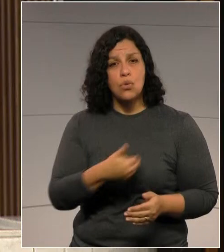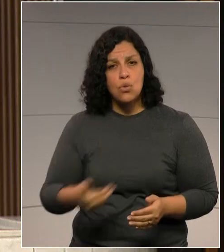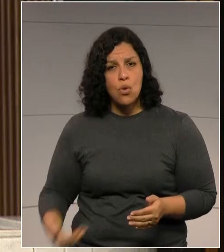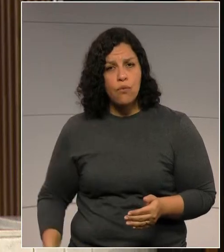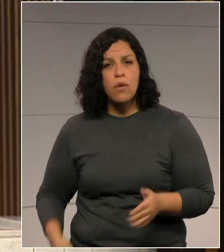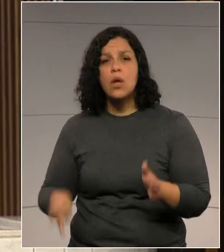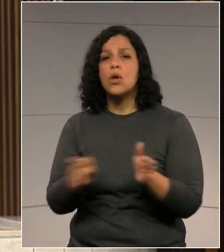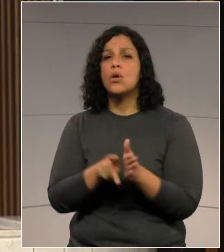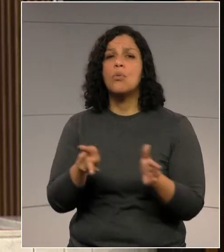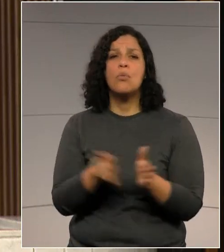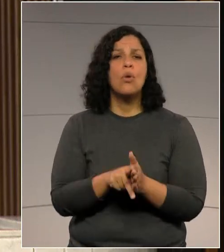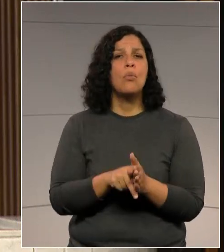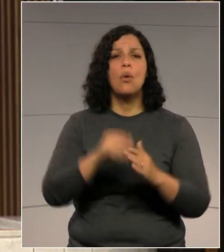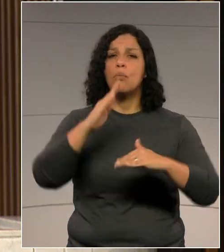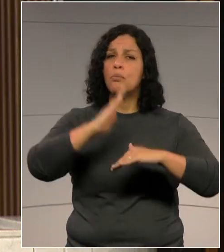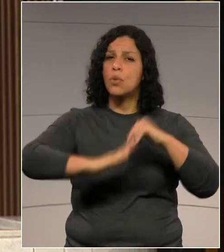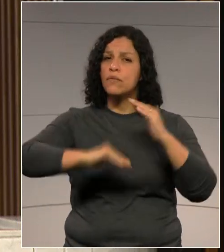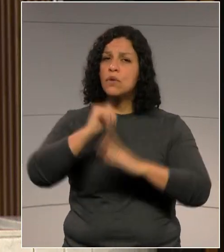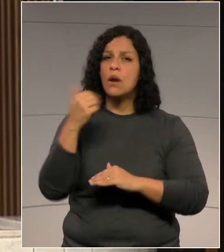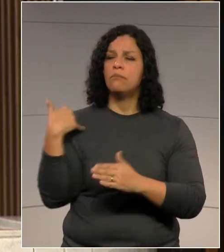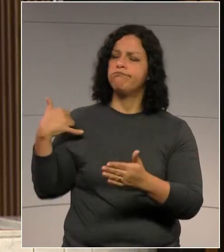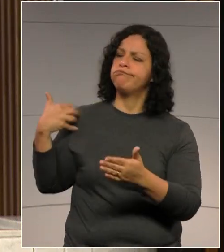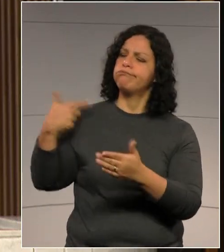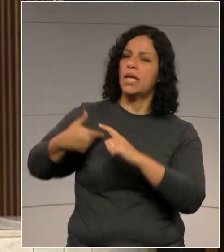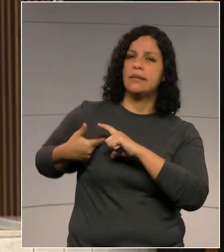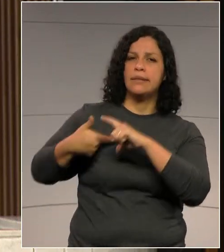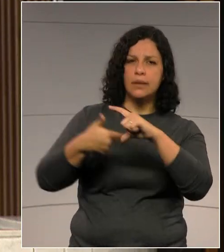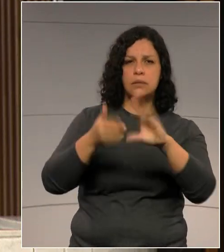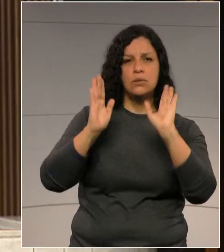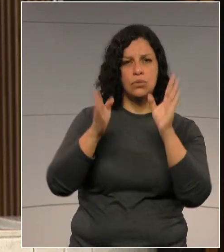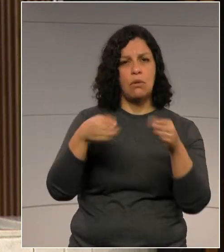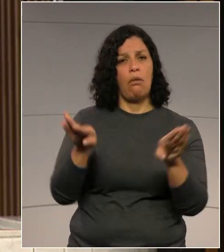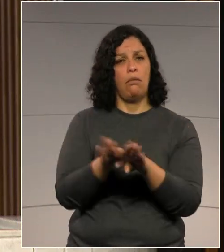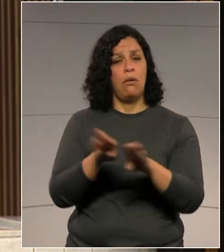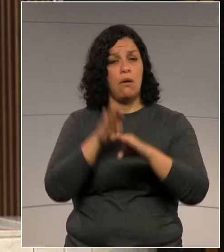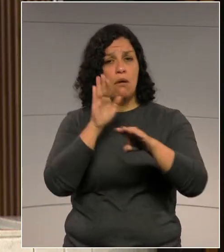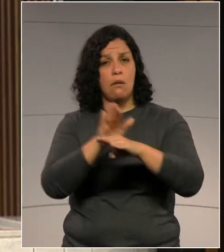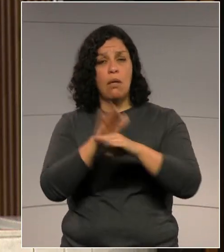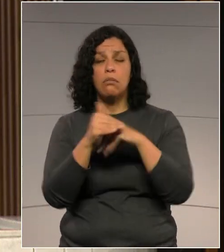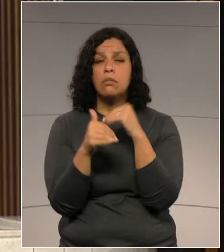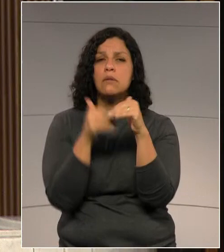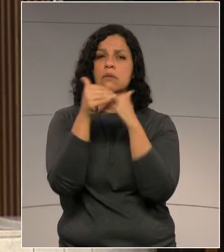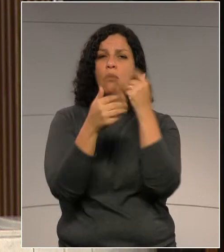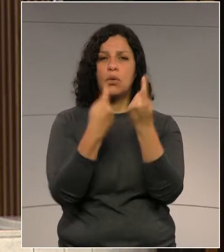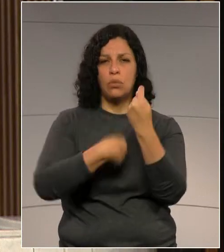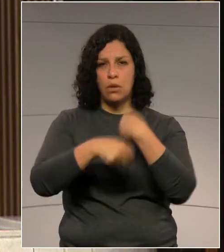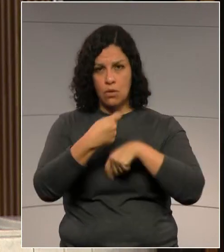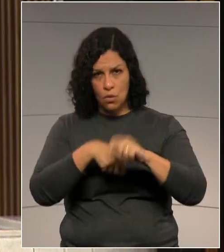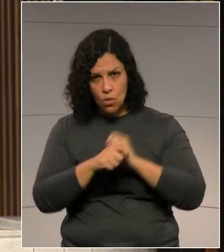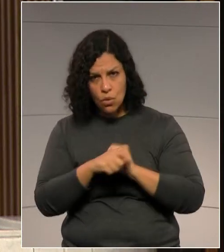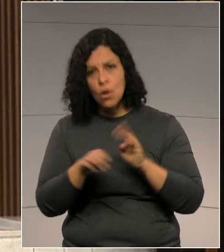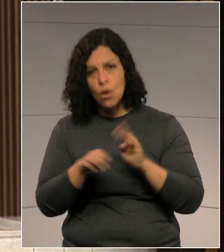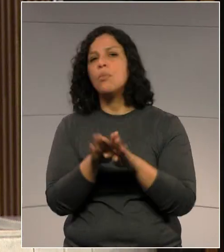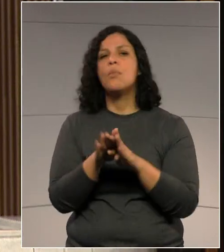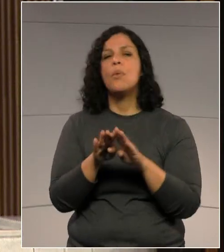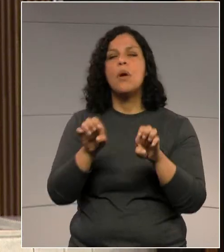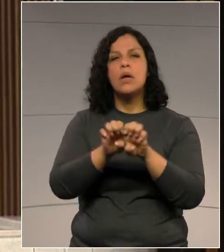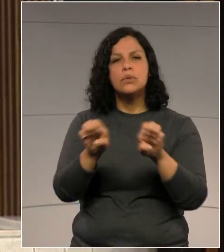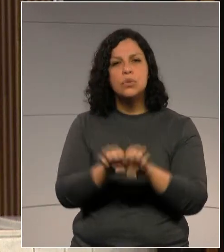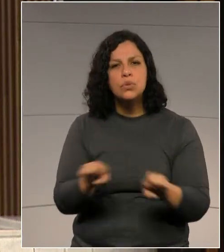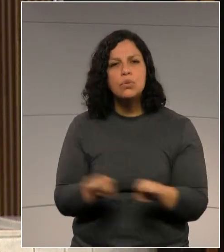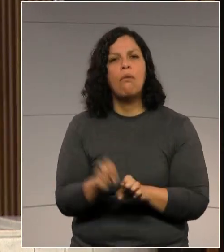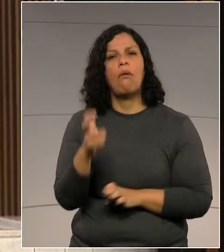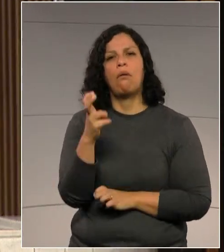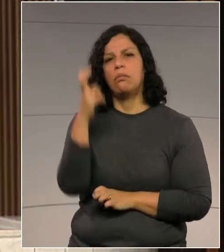desregulamentar profissões históricas, que sempre contribuíram para o desenvolvimento econômico, estrutural e